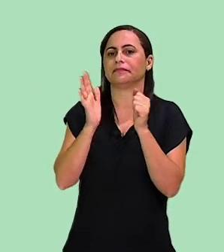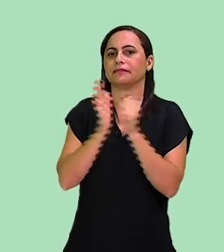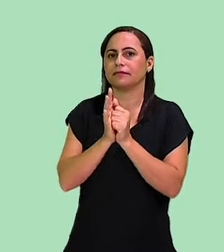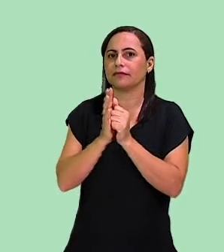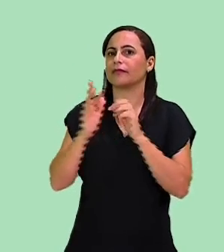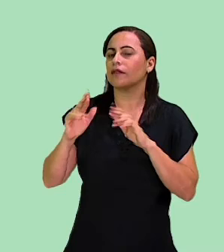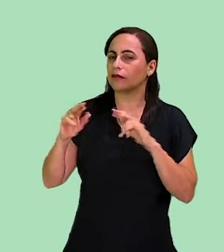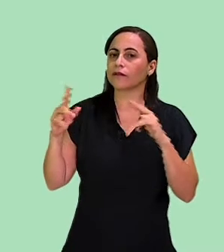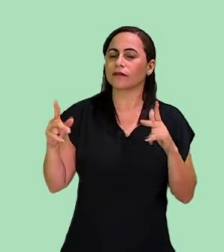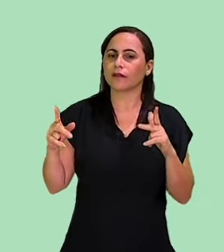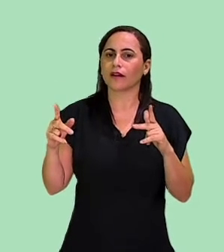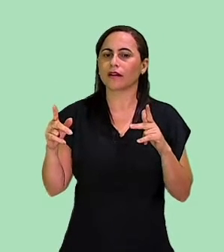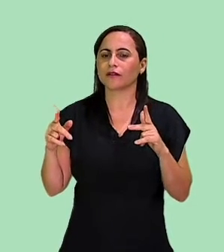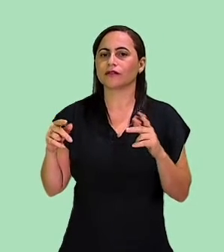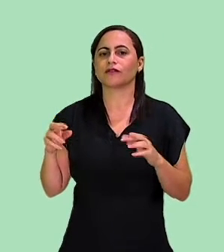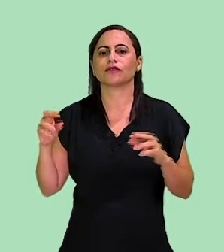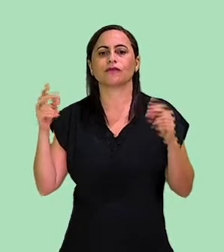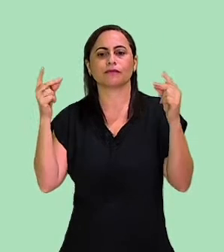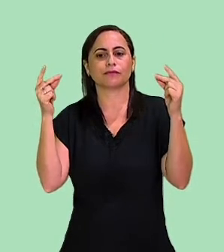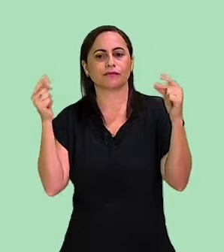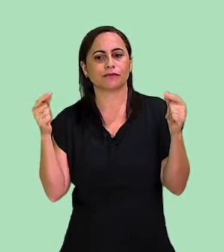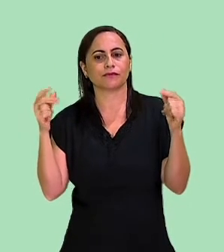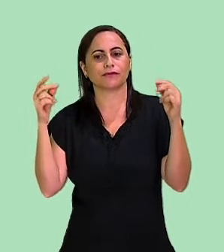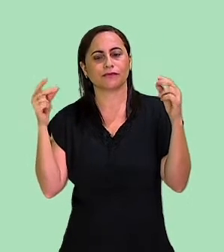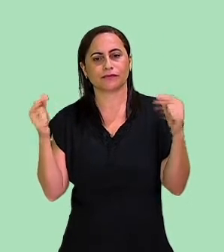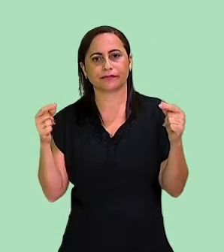Podemos estalar os dedos.